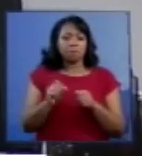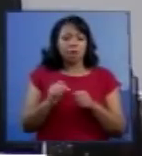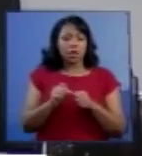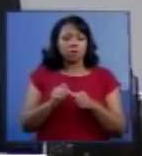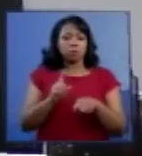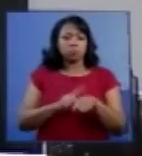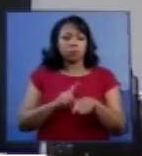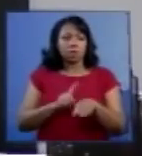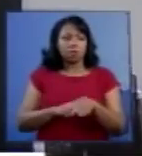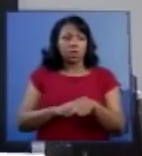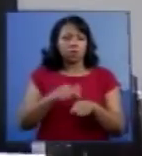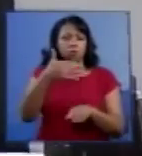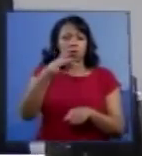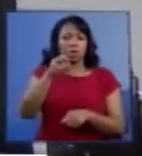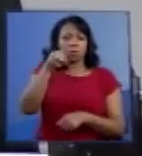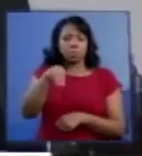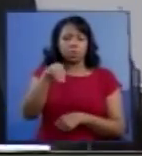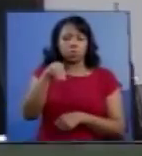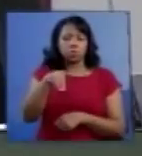de dez minutos.